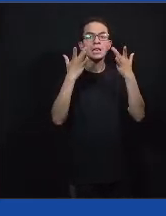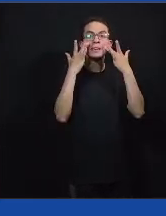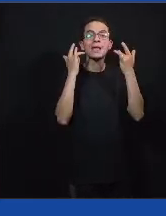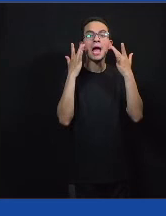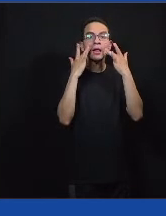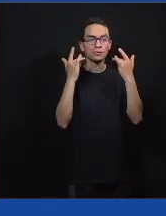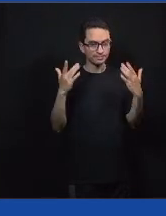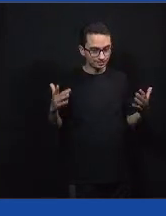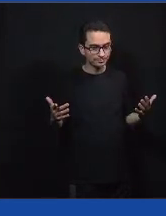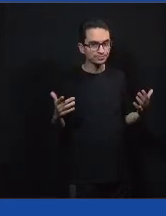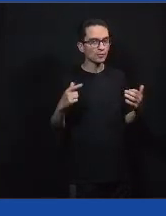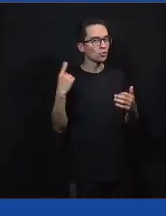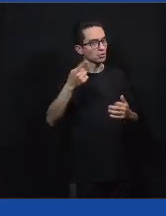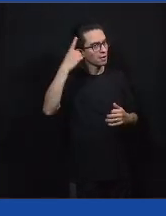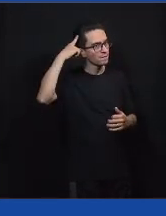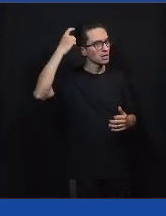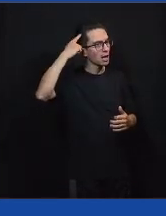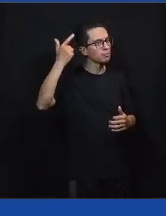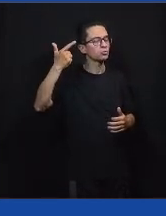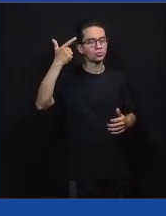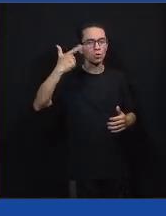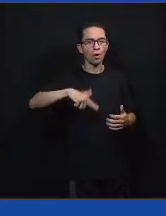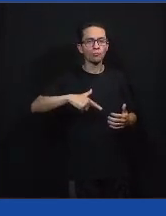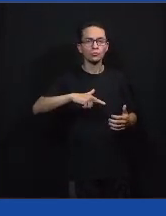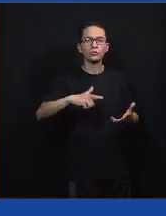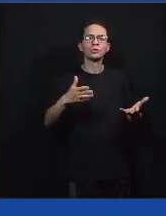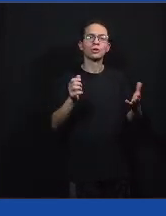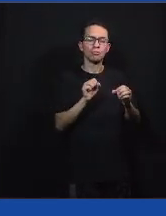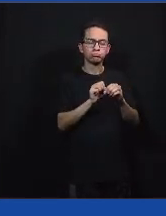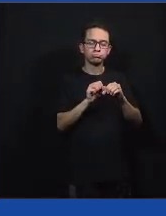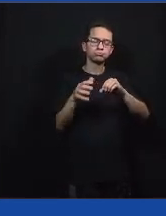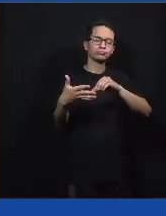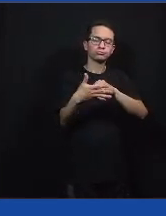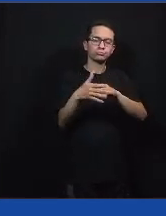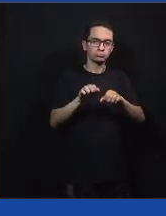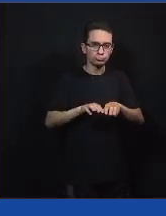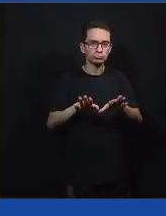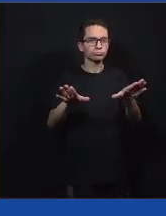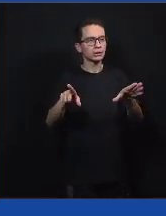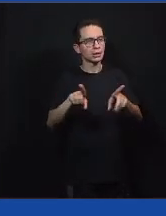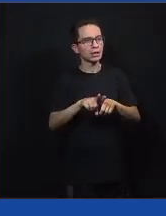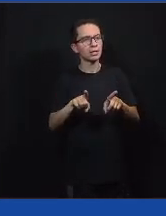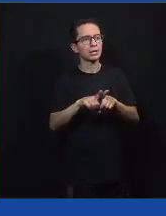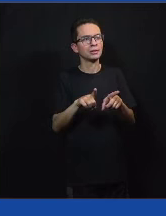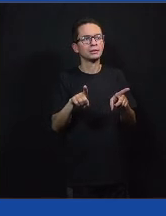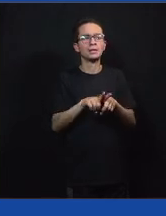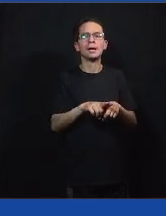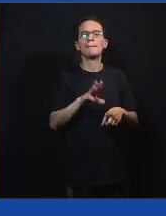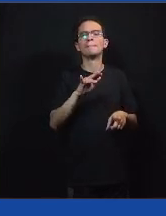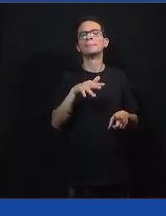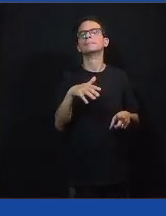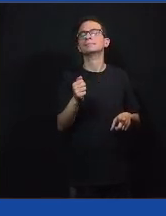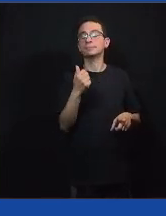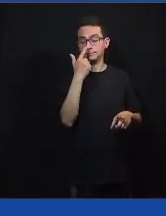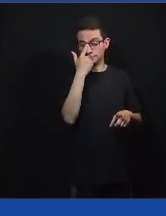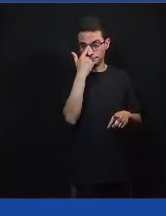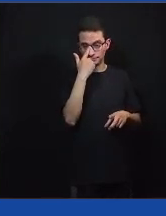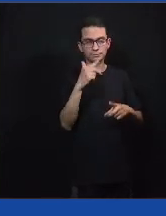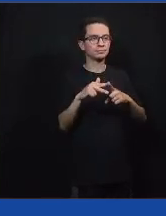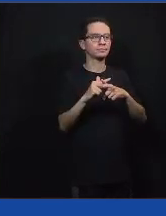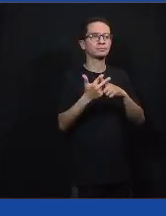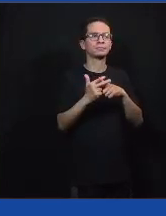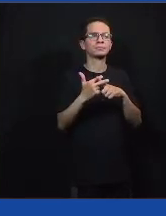delas a gente se reinventou na pandemia, outras a gente conseguiu fazer, outras não, mas aqui é uma caixa de ferramentas importantes para esses